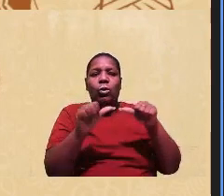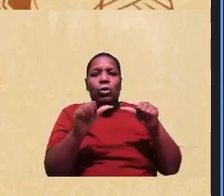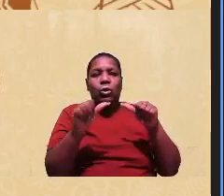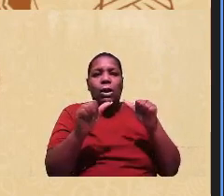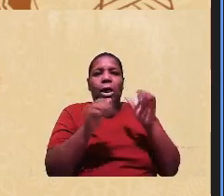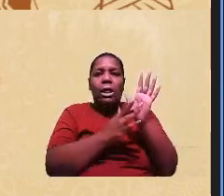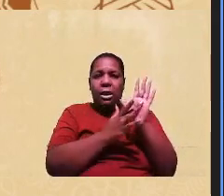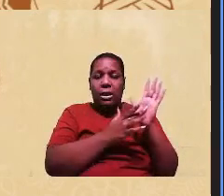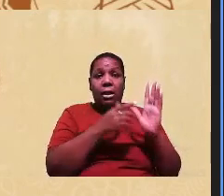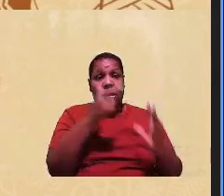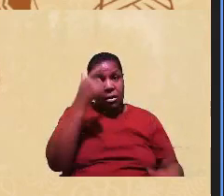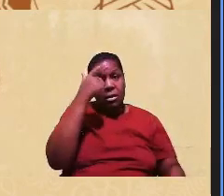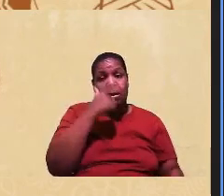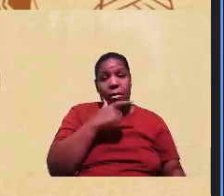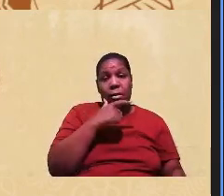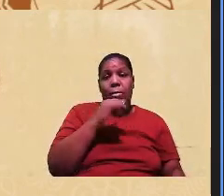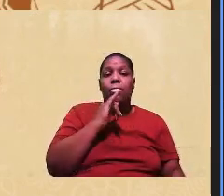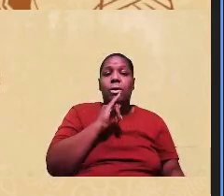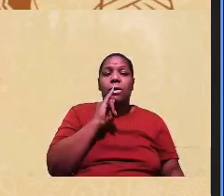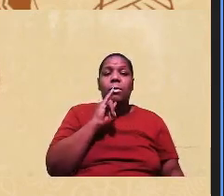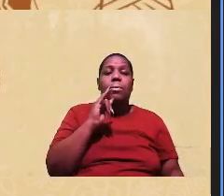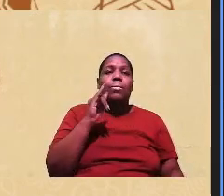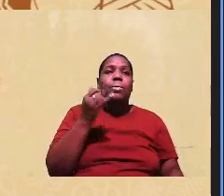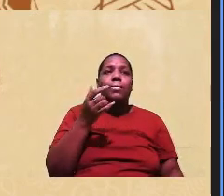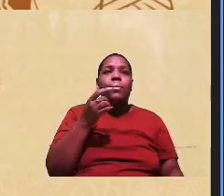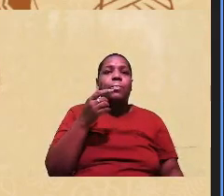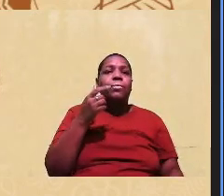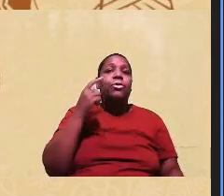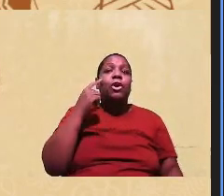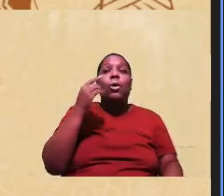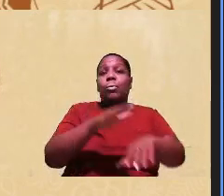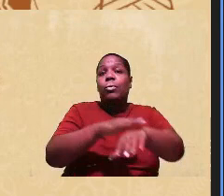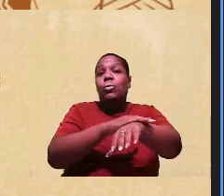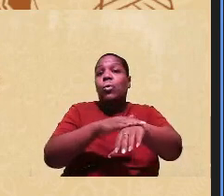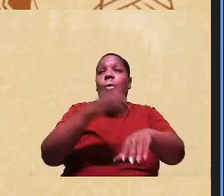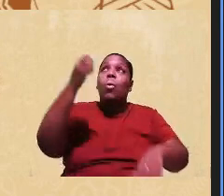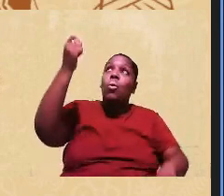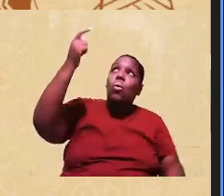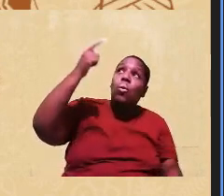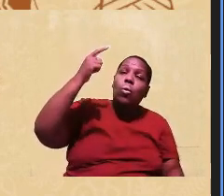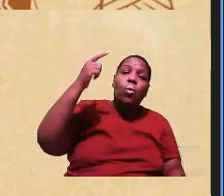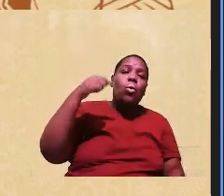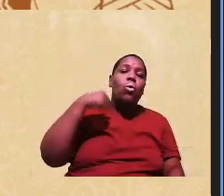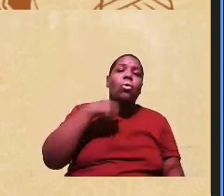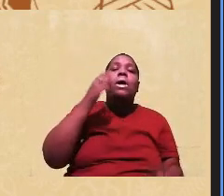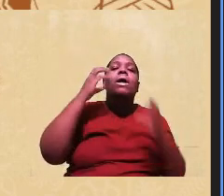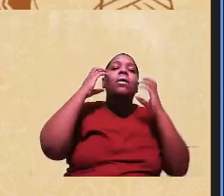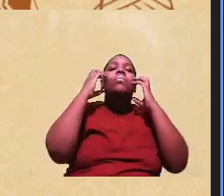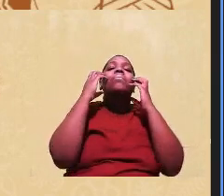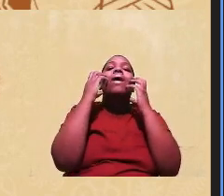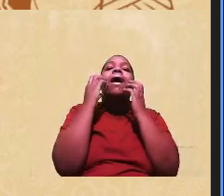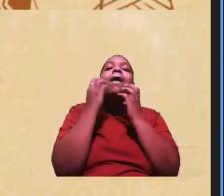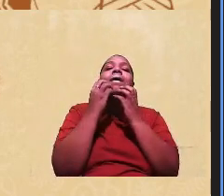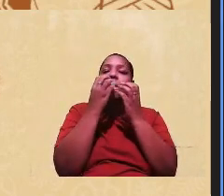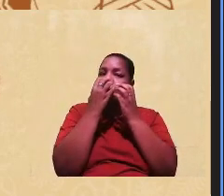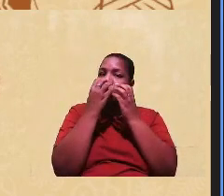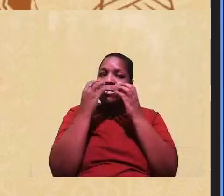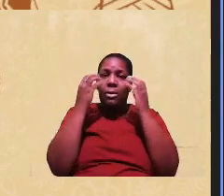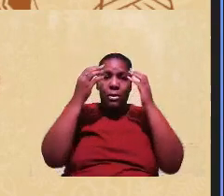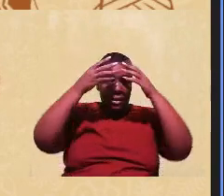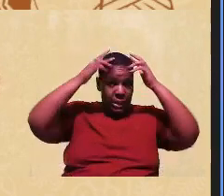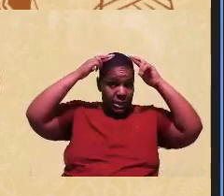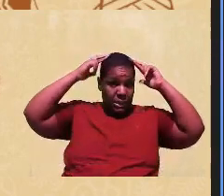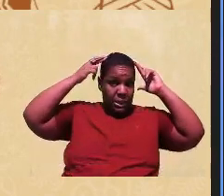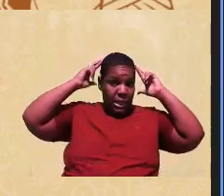a sua fenótica. Então, já falei, né, bronzeamento artificial, natural, barbas também com dreads,